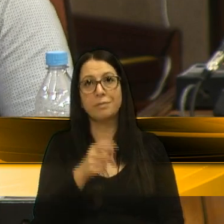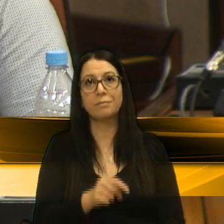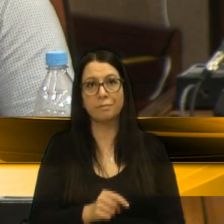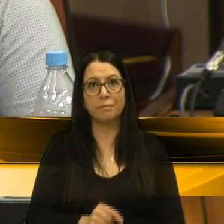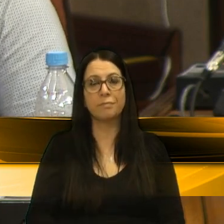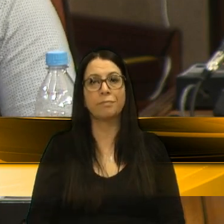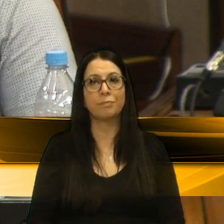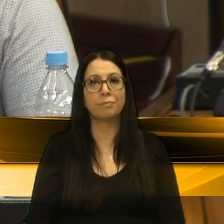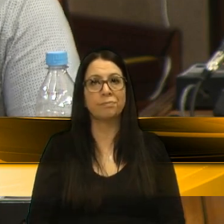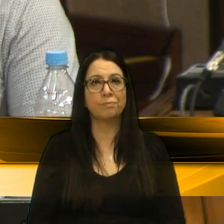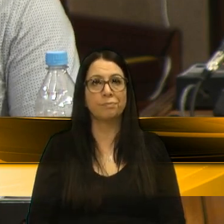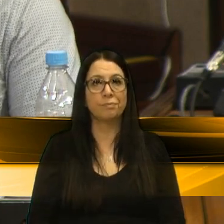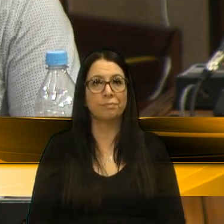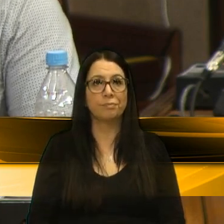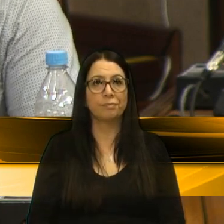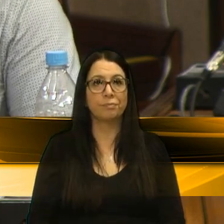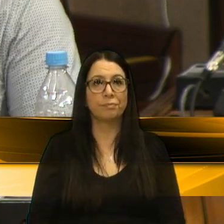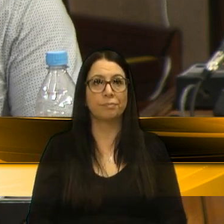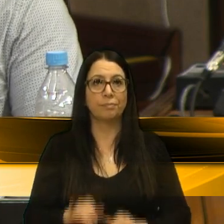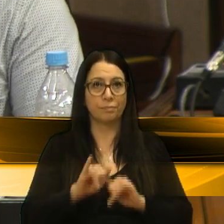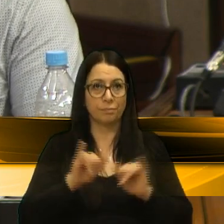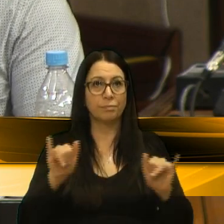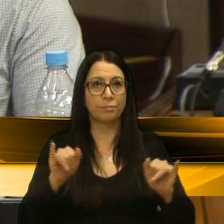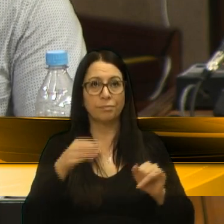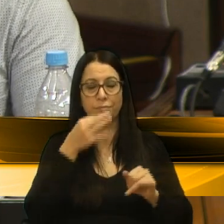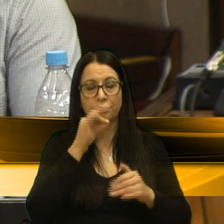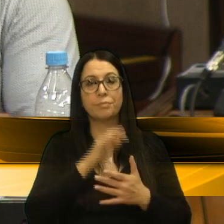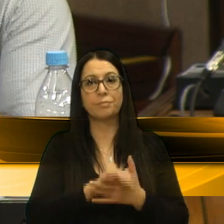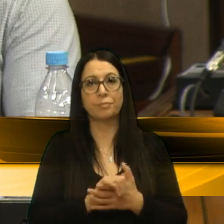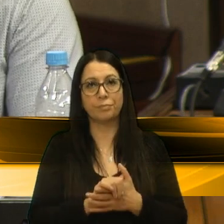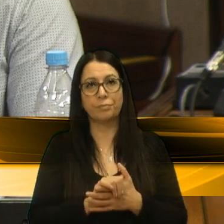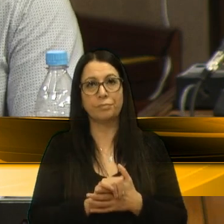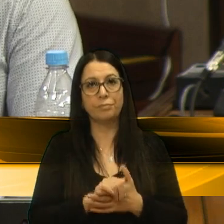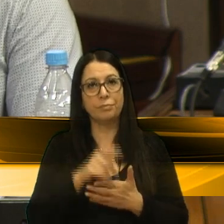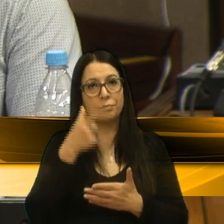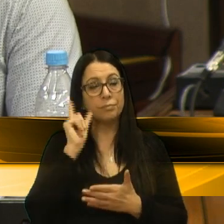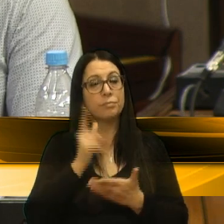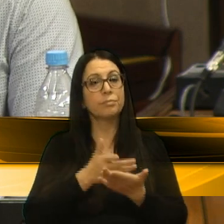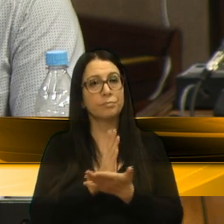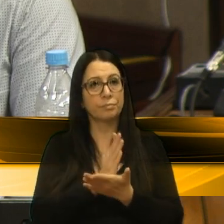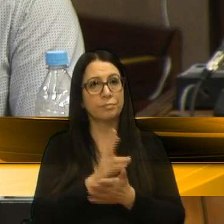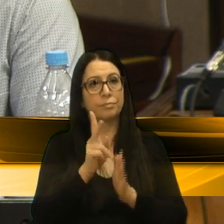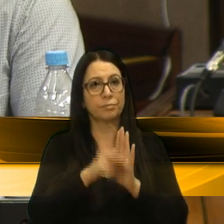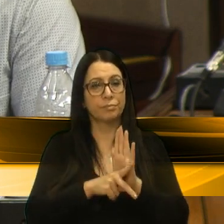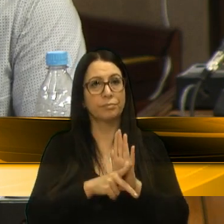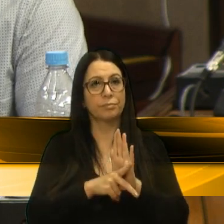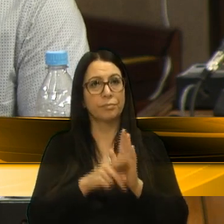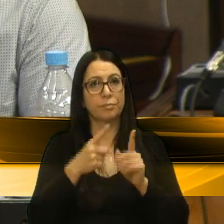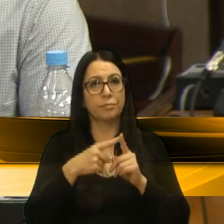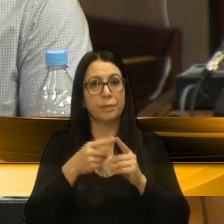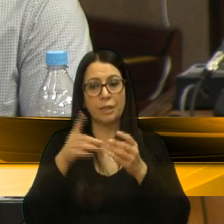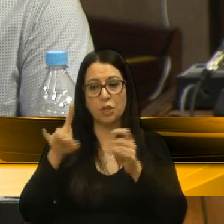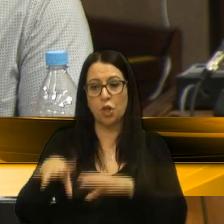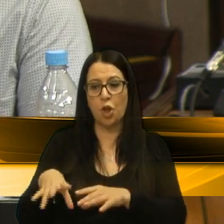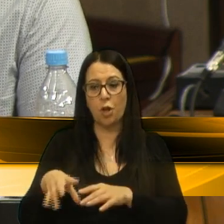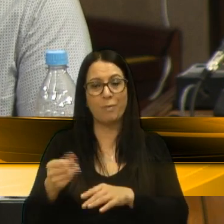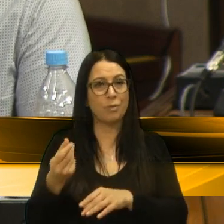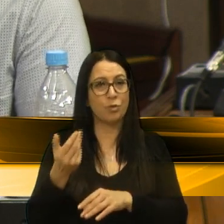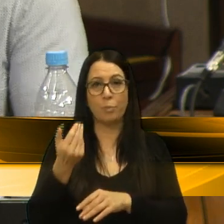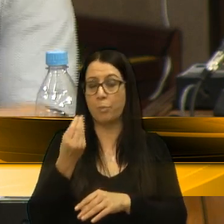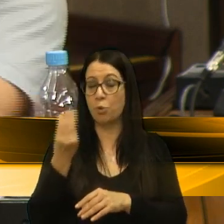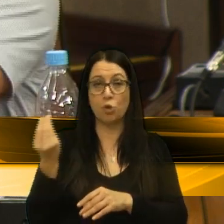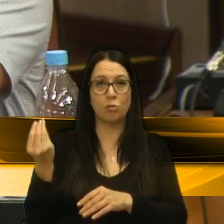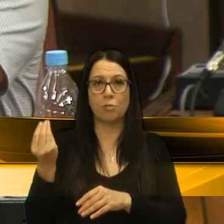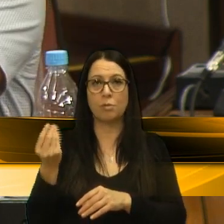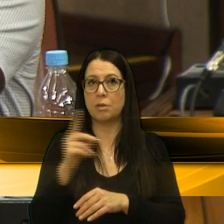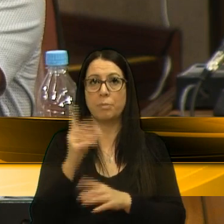essa notícia de Caxias do Sul e ontem foi aprovado o projeto. Porque o desperdício de alimento é enorme e nem para